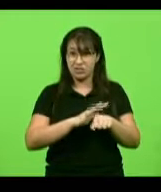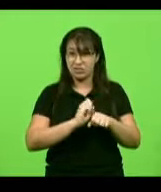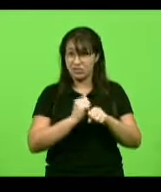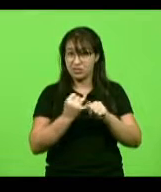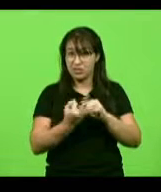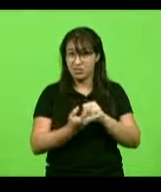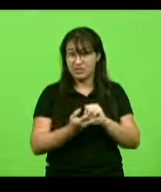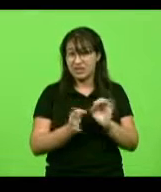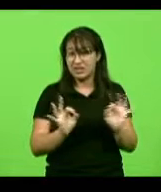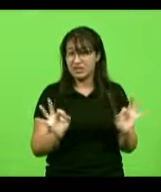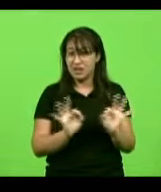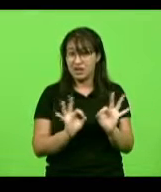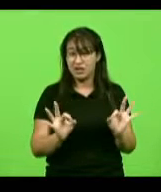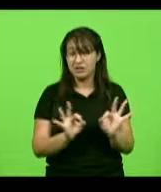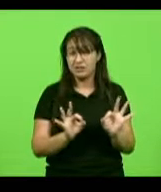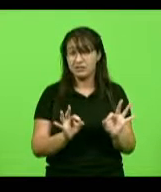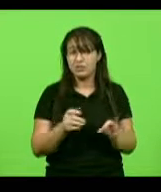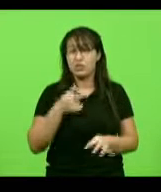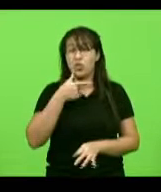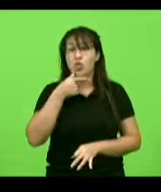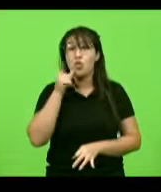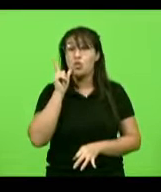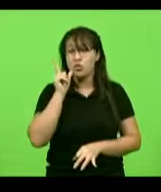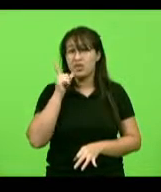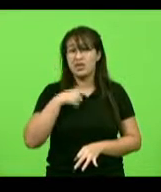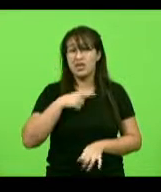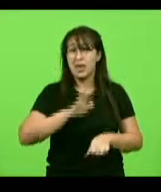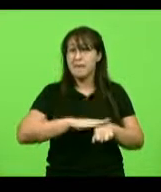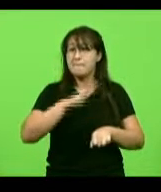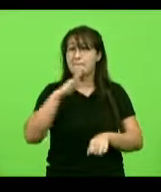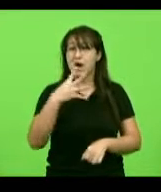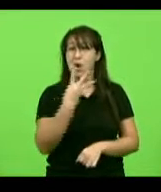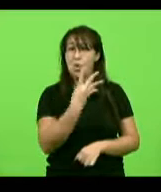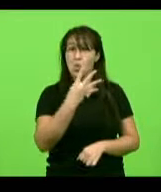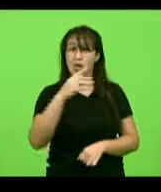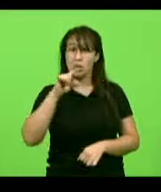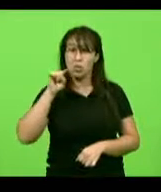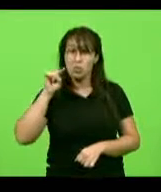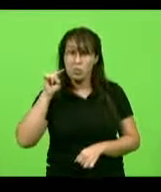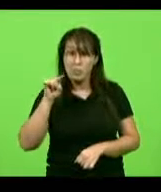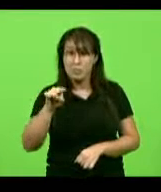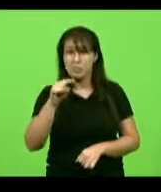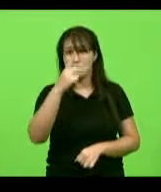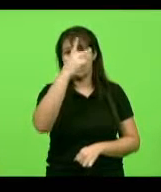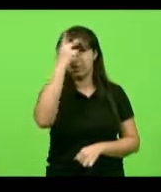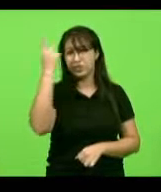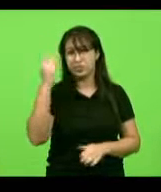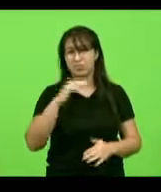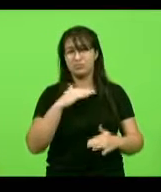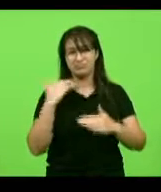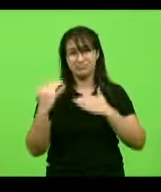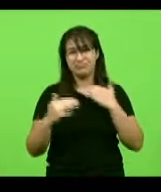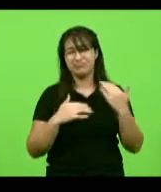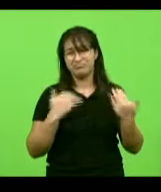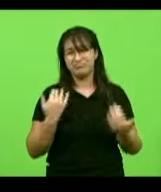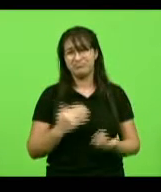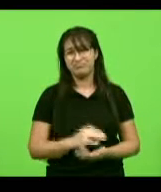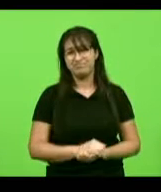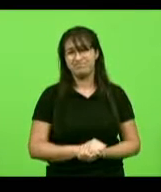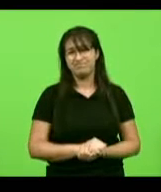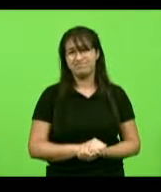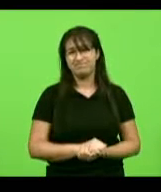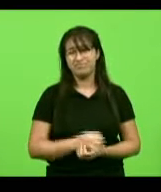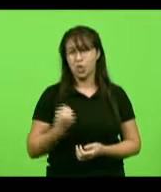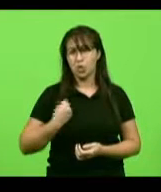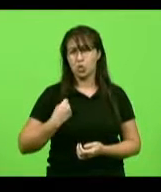tivemos, como ontem, mais de 4 mil vidas perdidas. Aliás, um dado importante que eu queria destacar